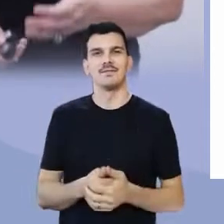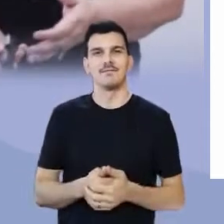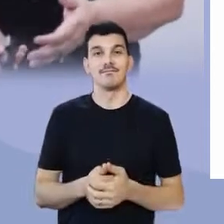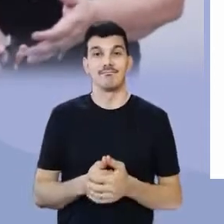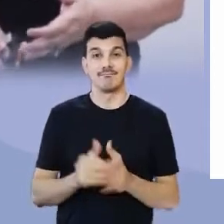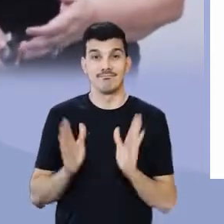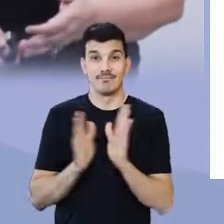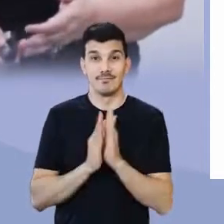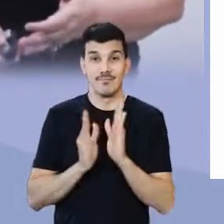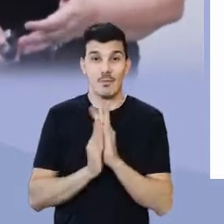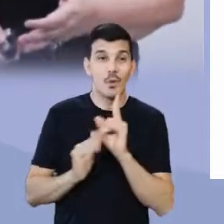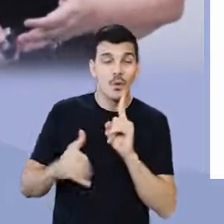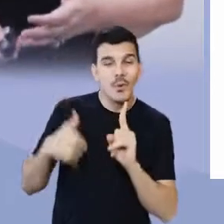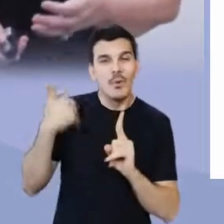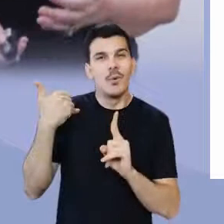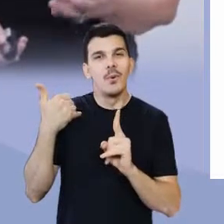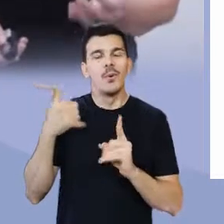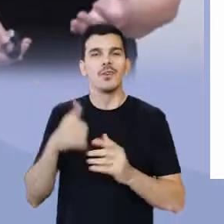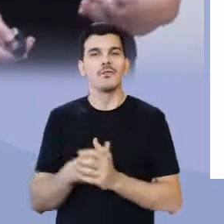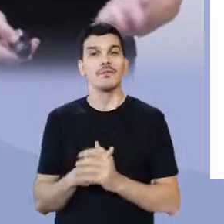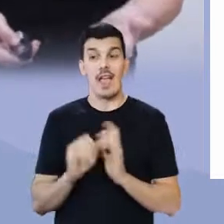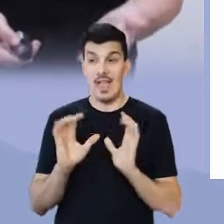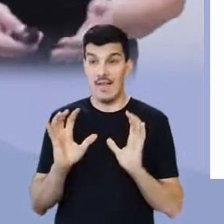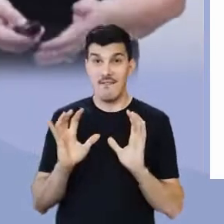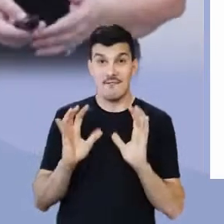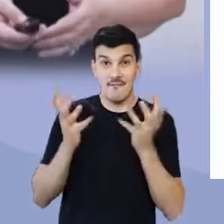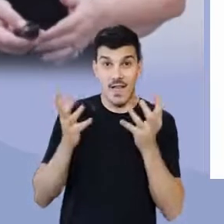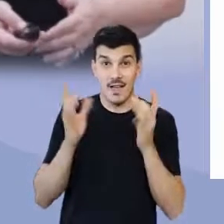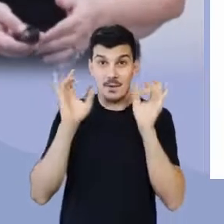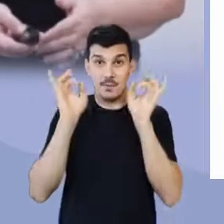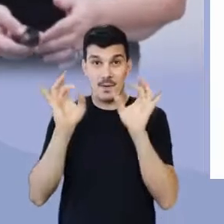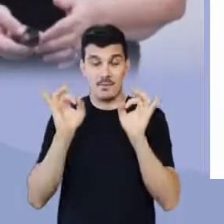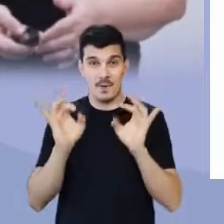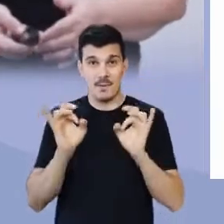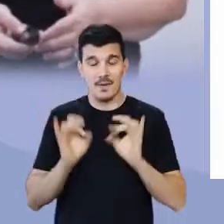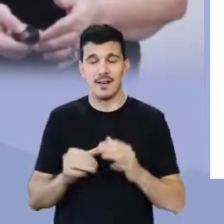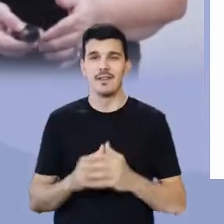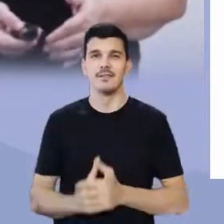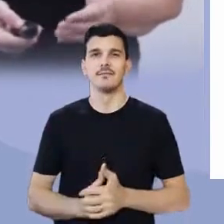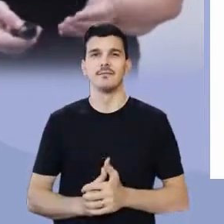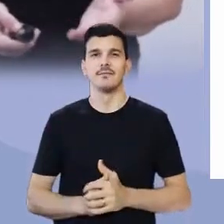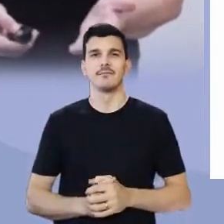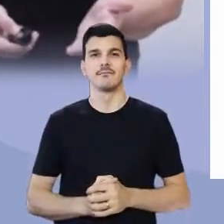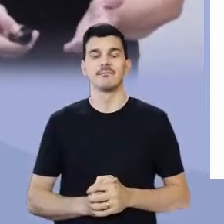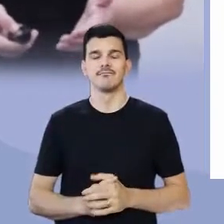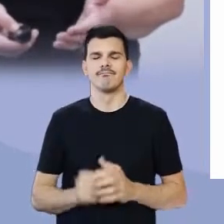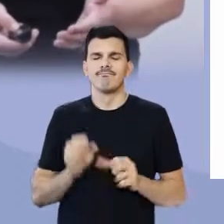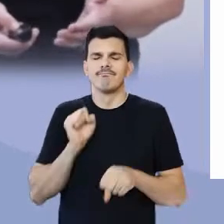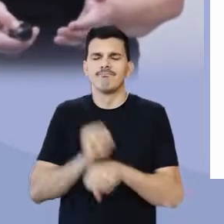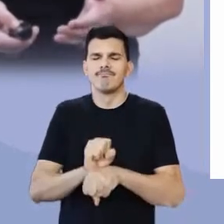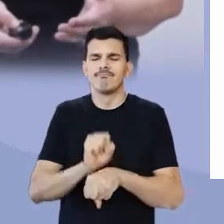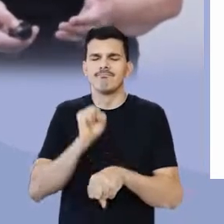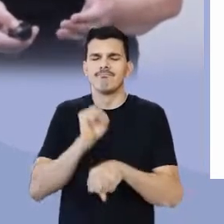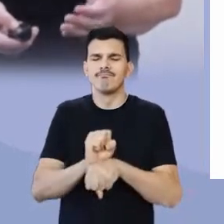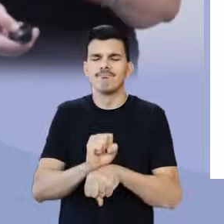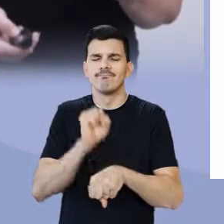do aniversário, da festividade especial. Aguardam.